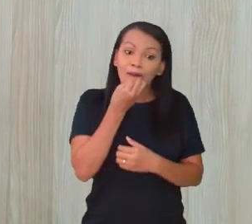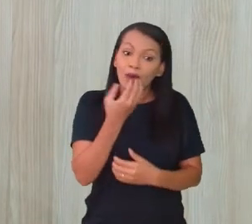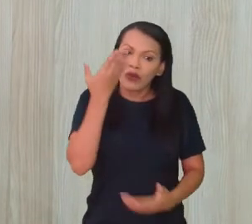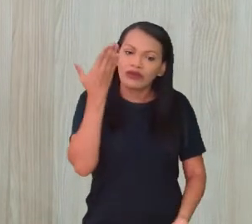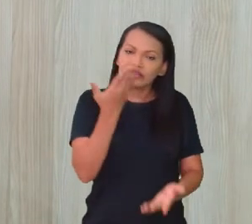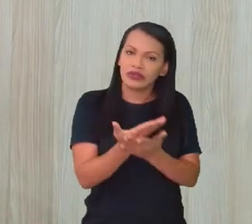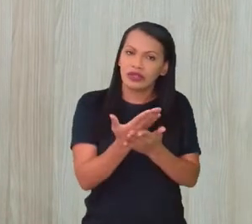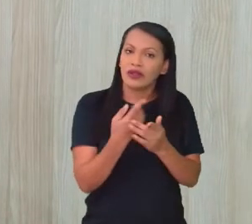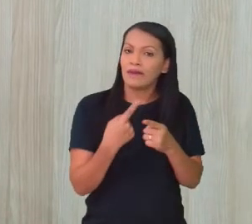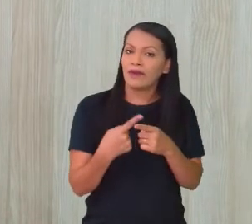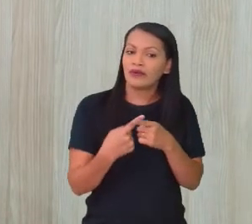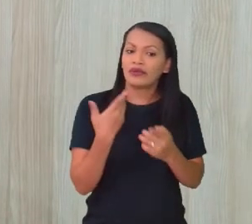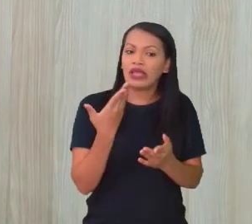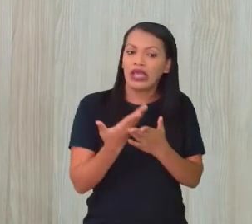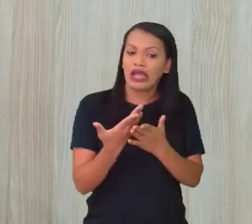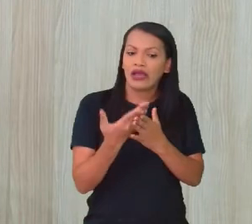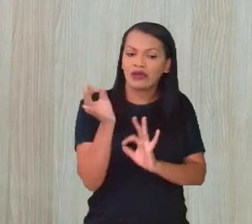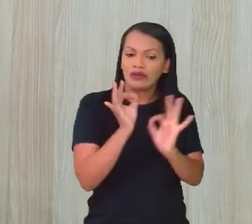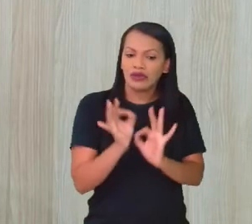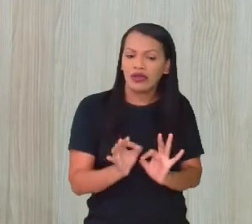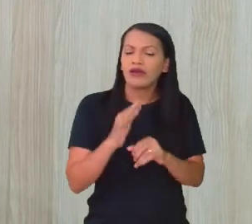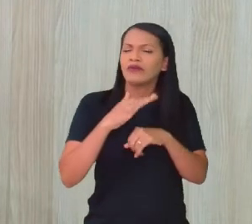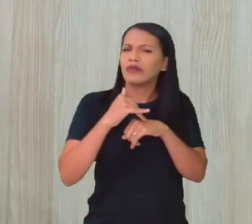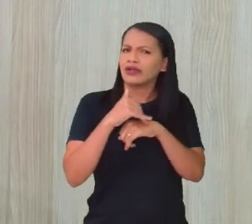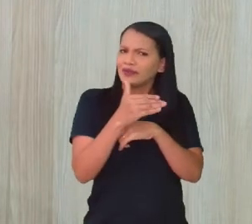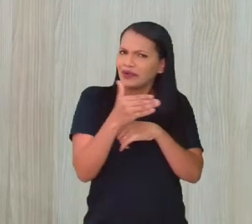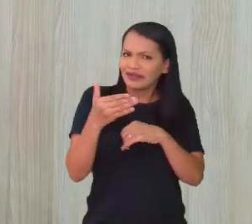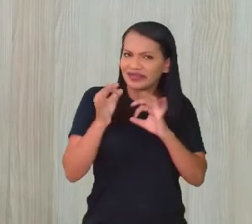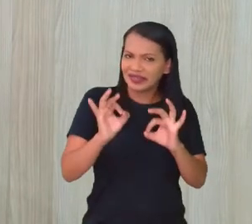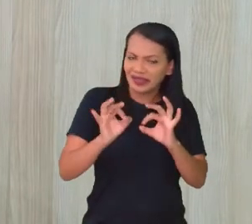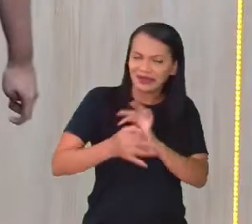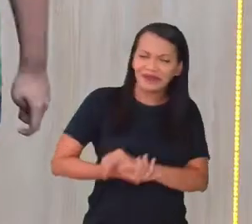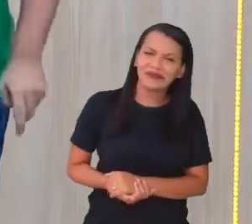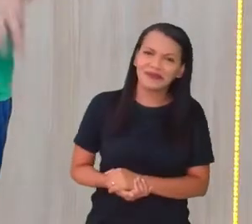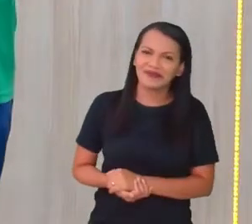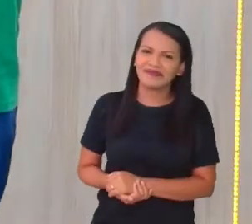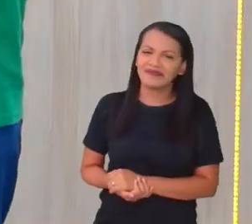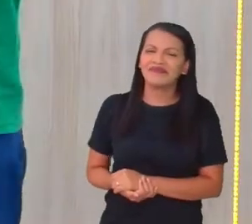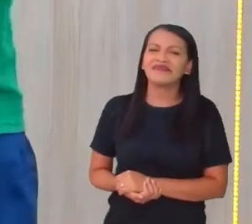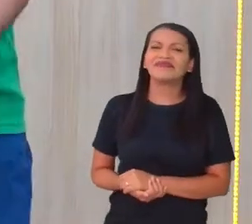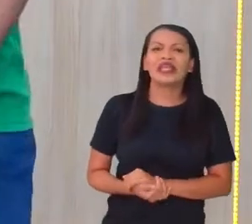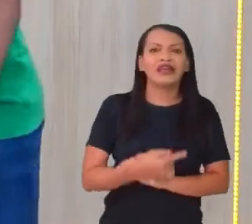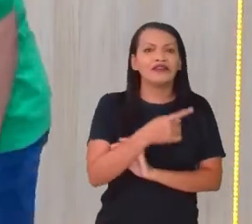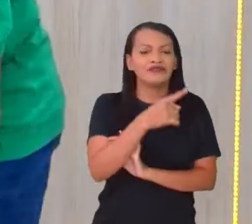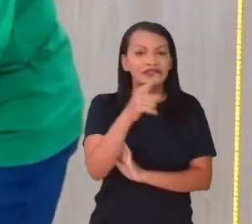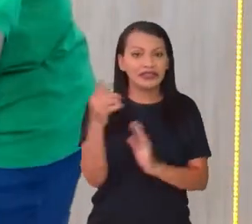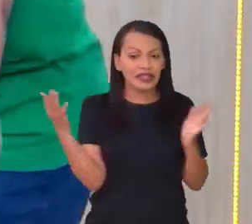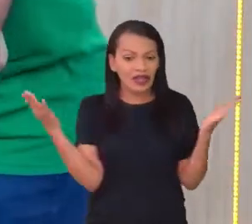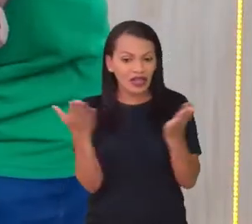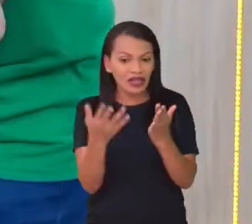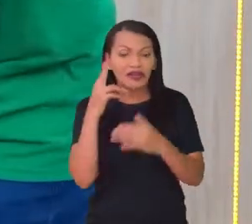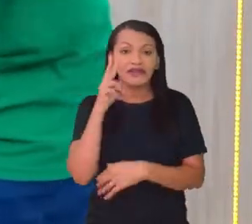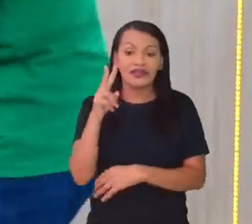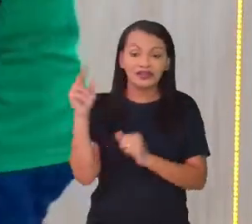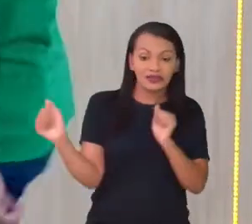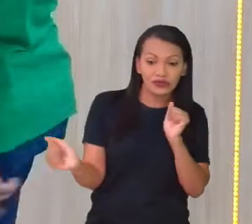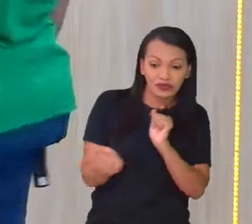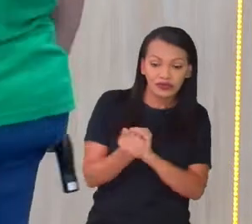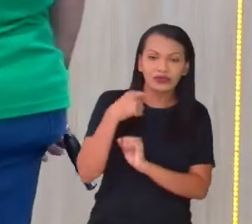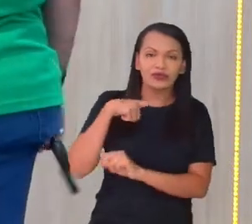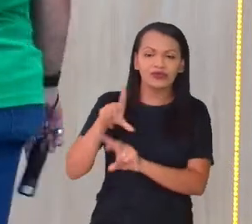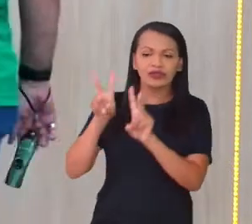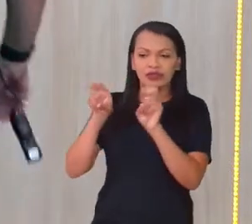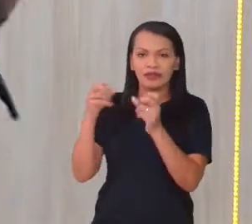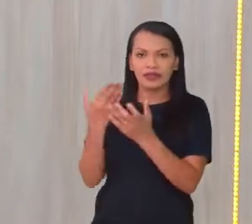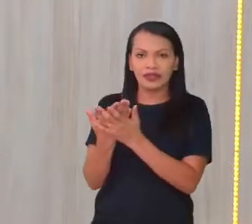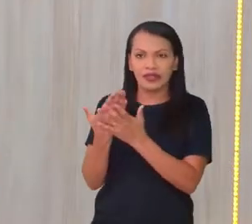porque a aula foi preparada com muito carinho aí pra vocês. E aí, você agora vai ver junto comigo o tema da nossa